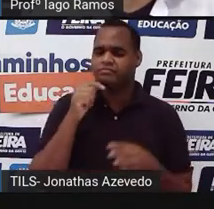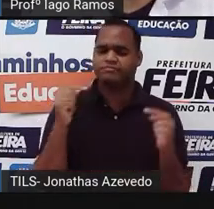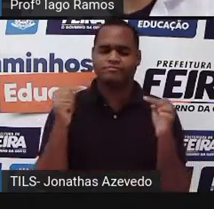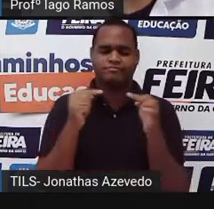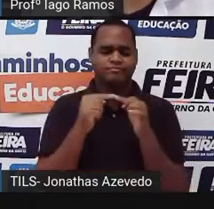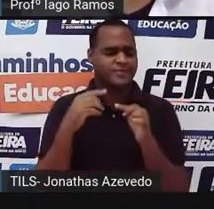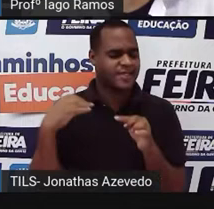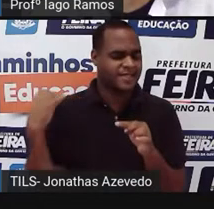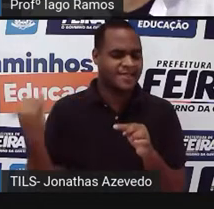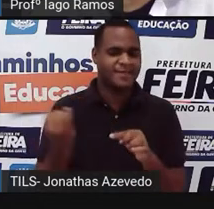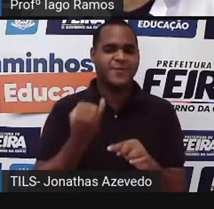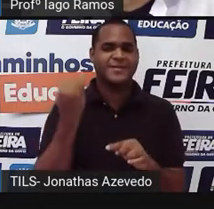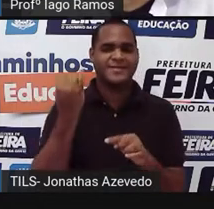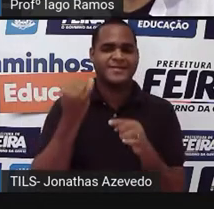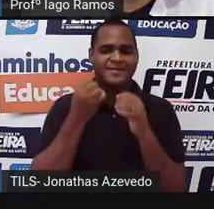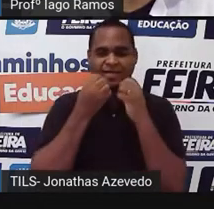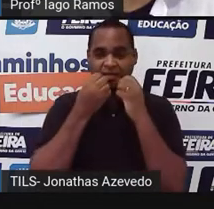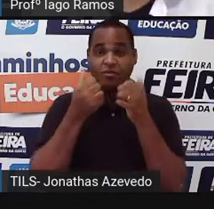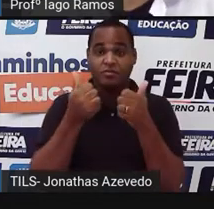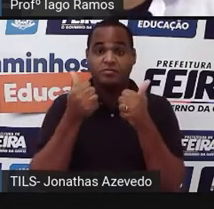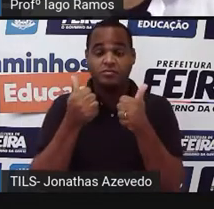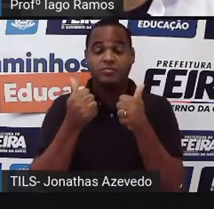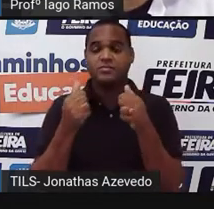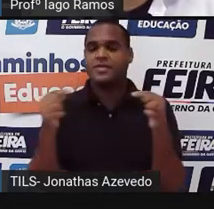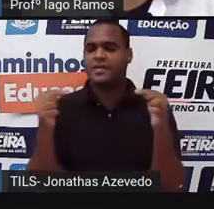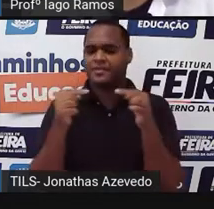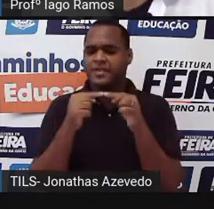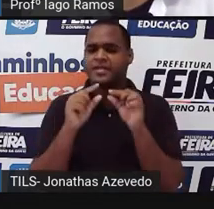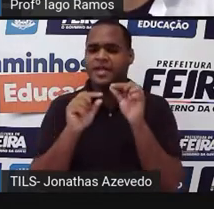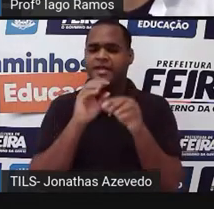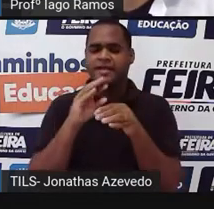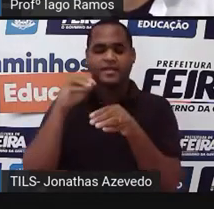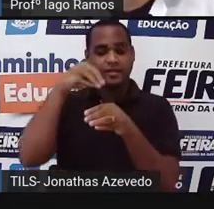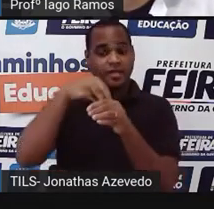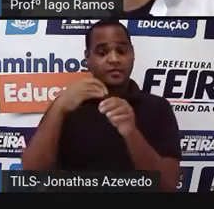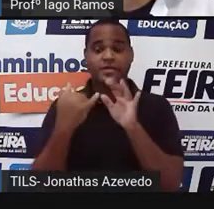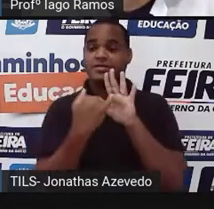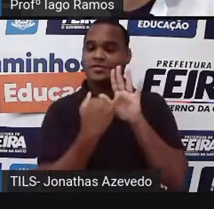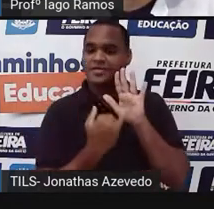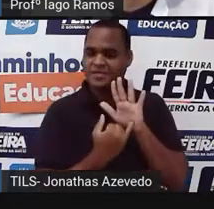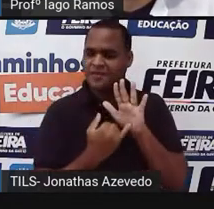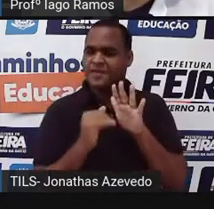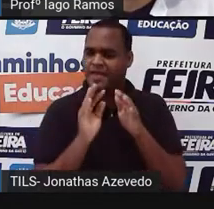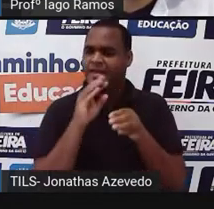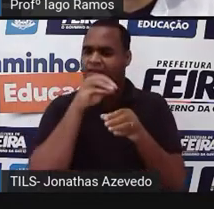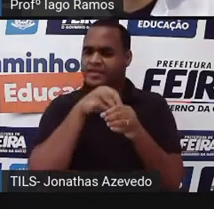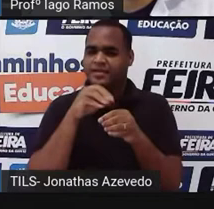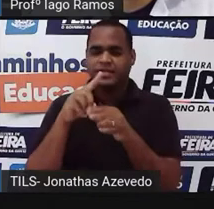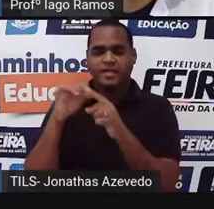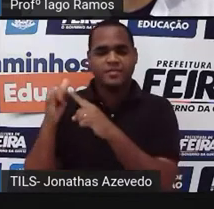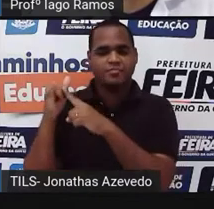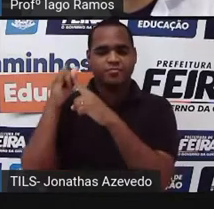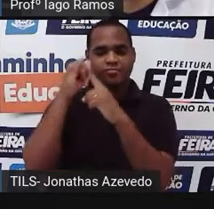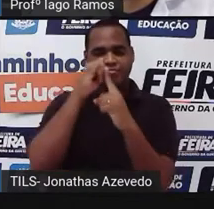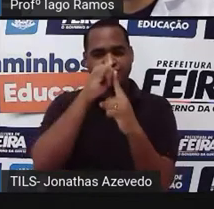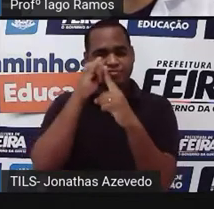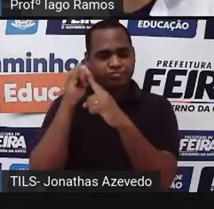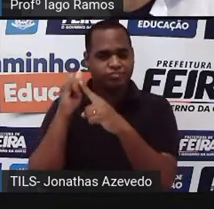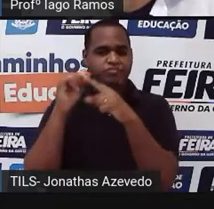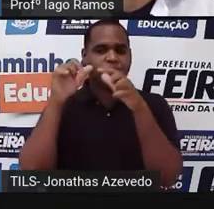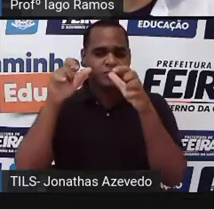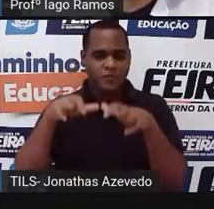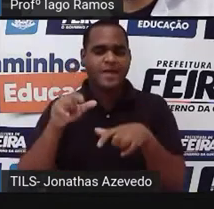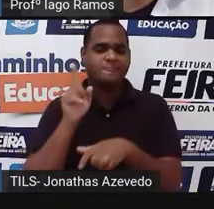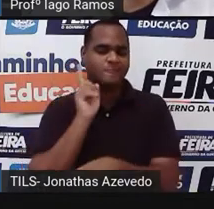muito importante dentro dessa agência aeroespacial lá nos Estados Unidos,